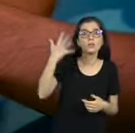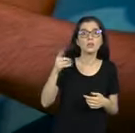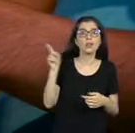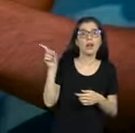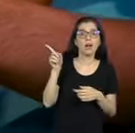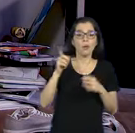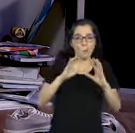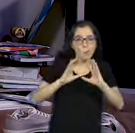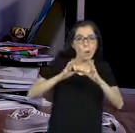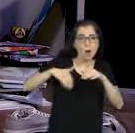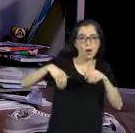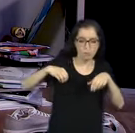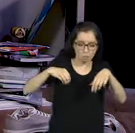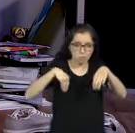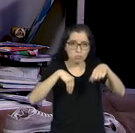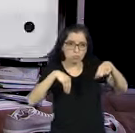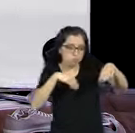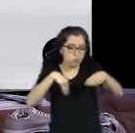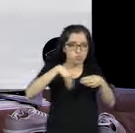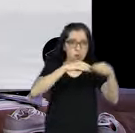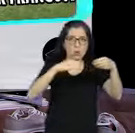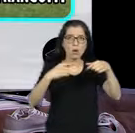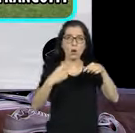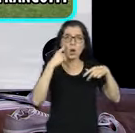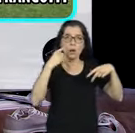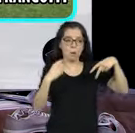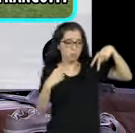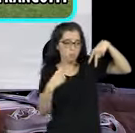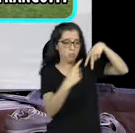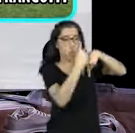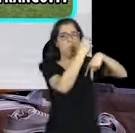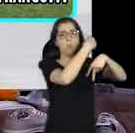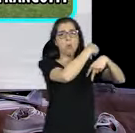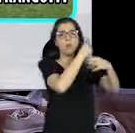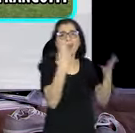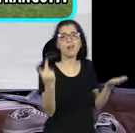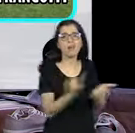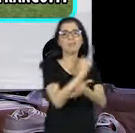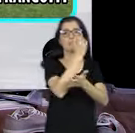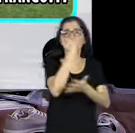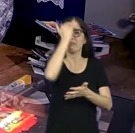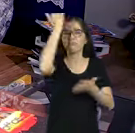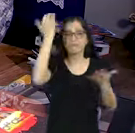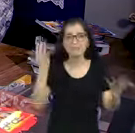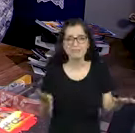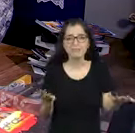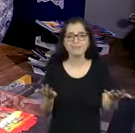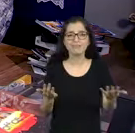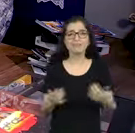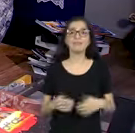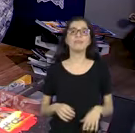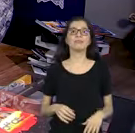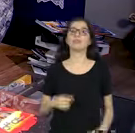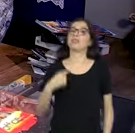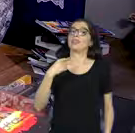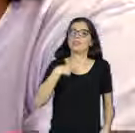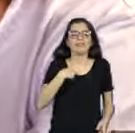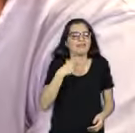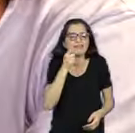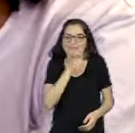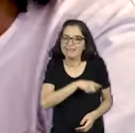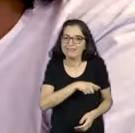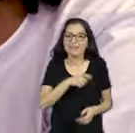um frangaço! Eu vou tirar a onda, olha esse meme aqui. Não tem tanta graça quando acontece com o time que a gente torce.